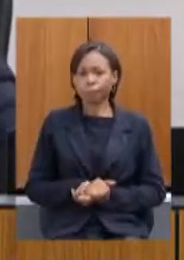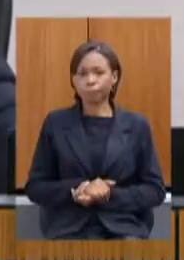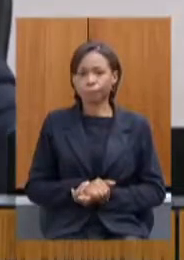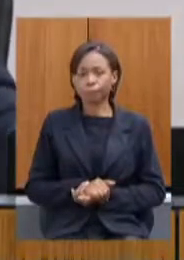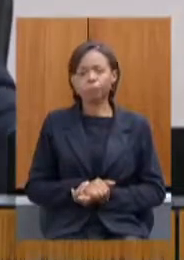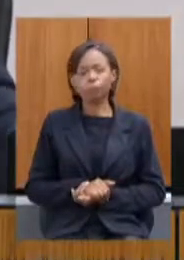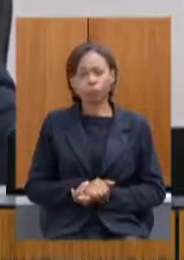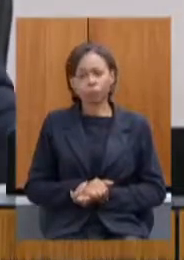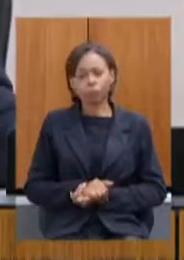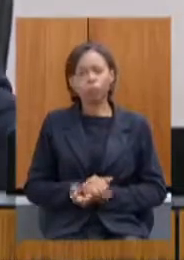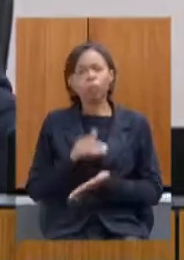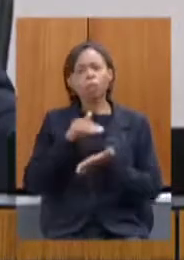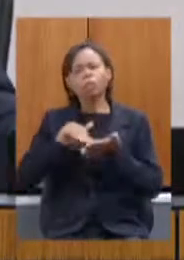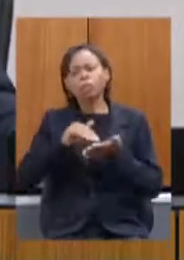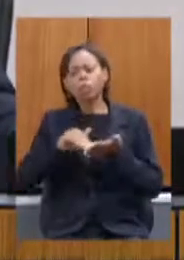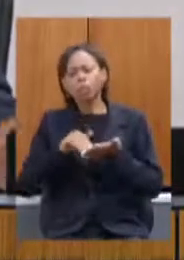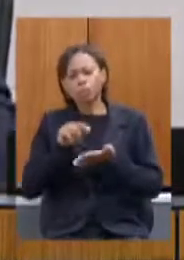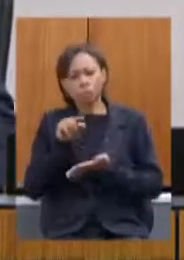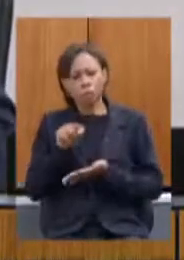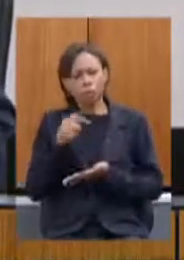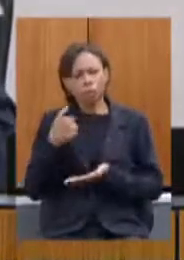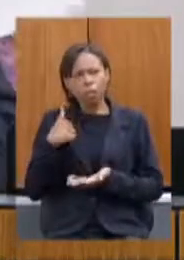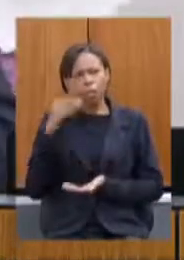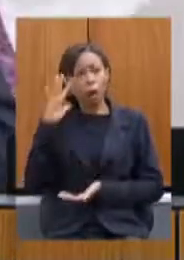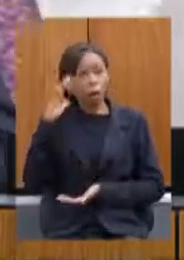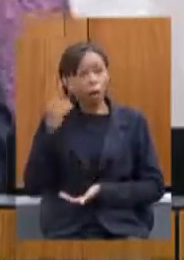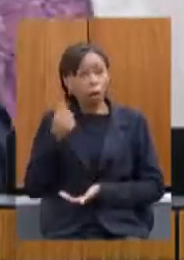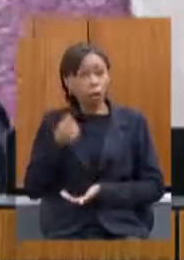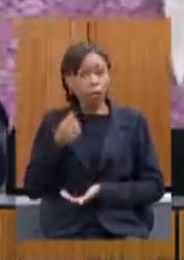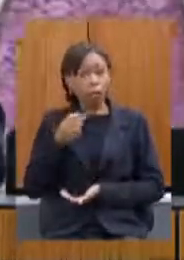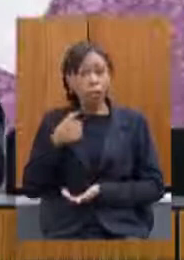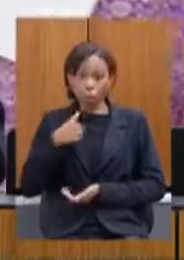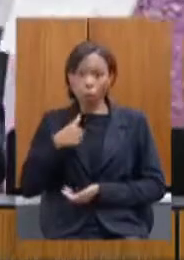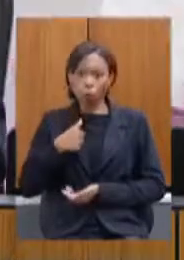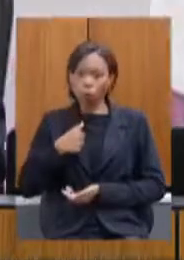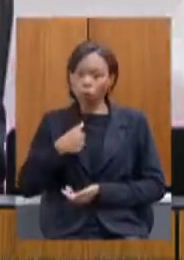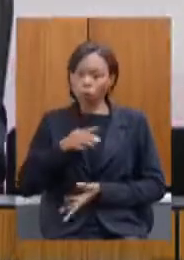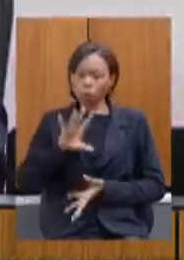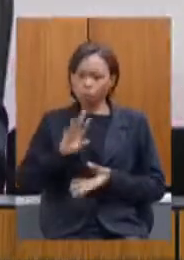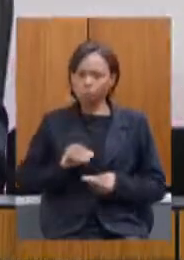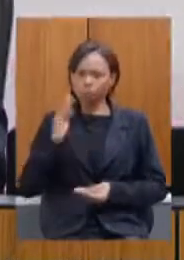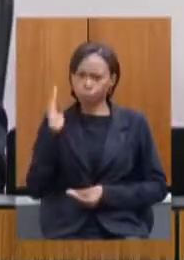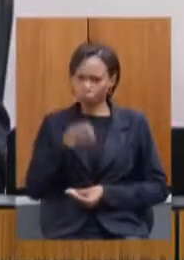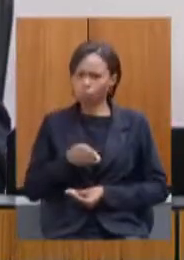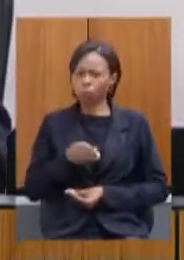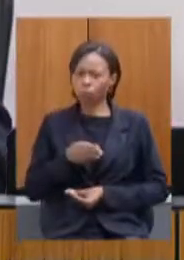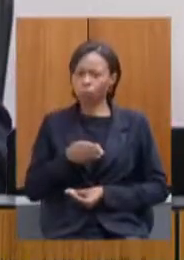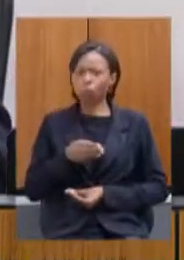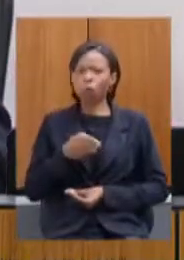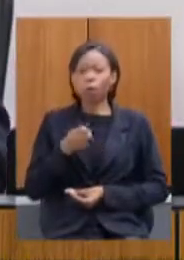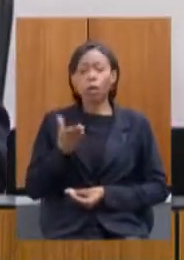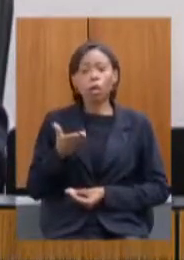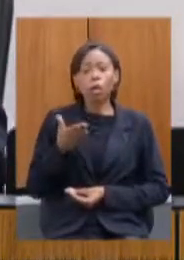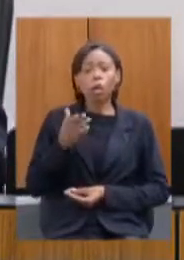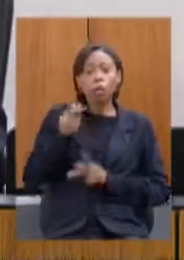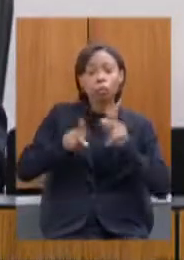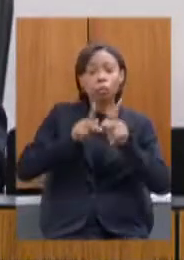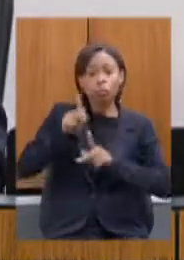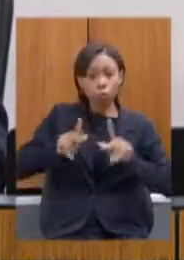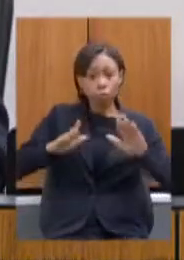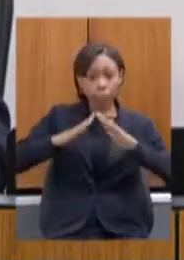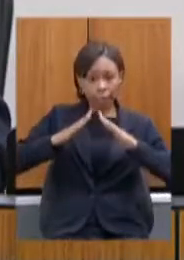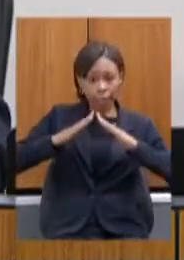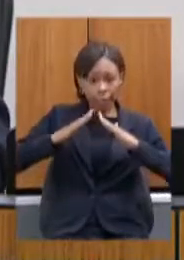secretário creio eu que eu vou ser bem direto e as pessoas que estão nos assistindo em casa